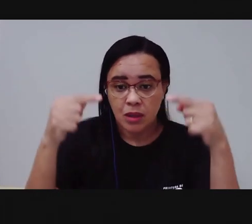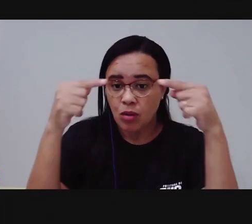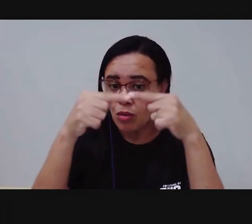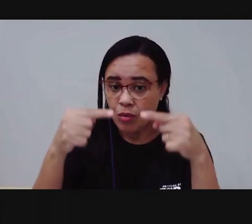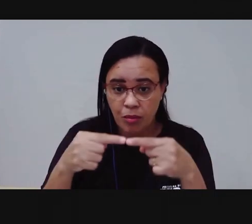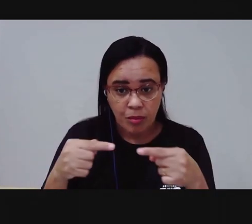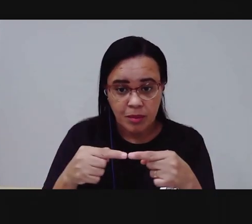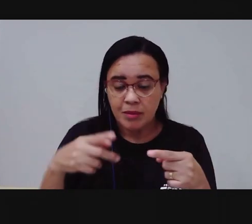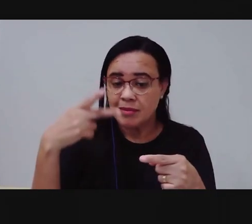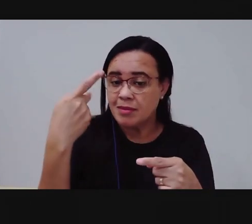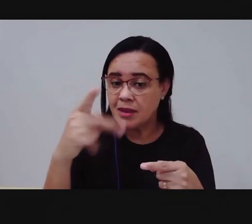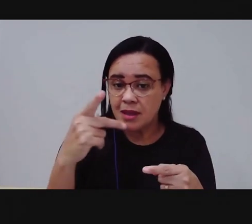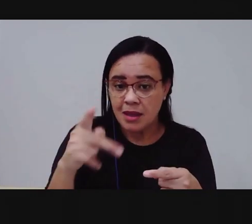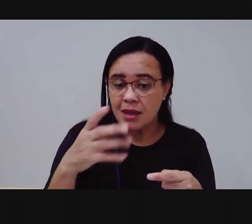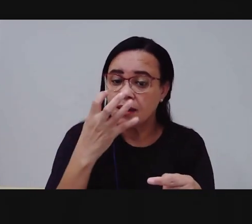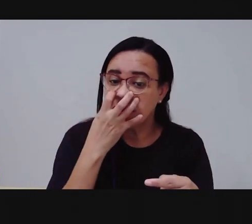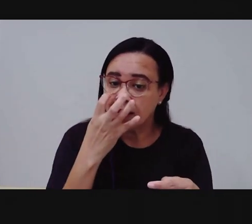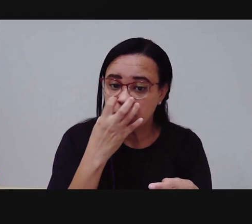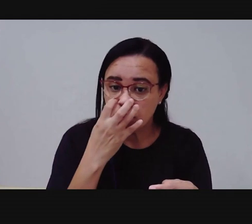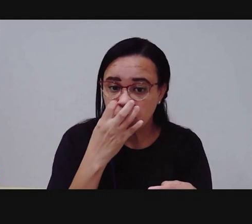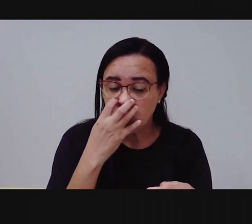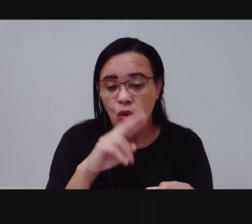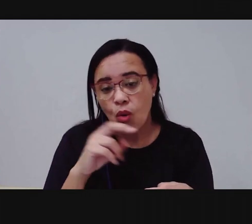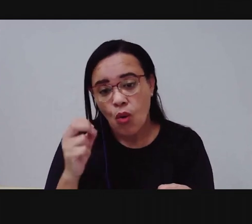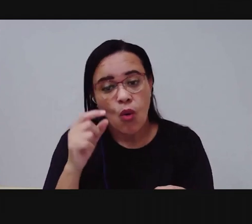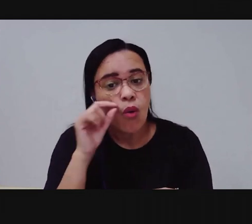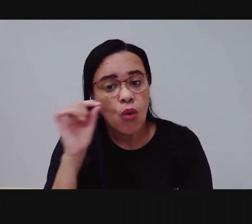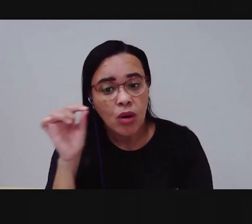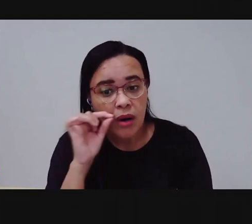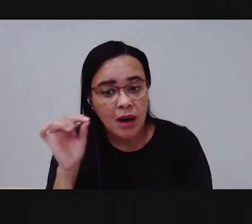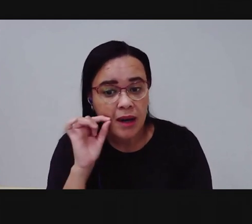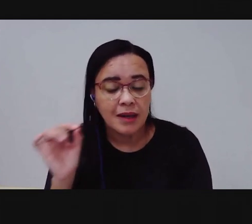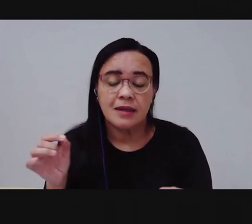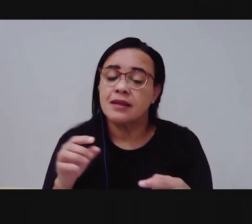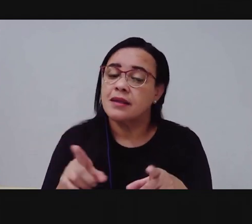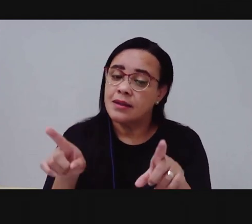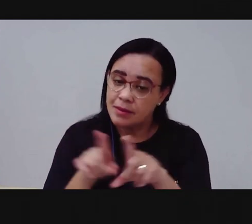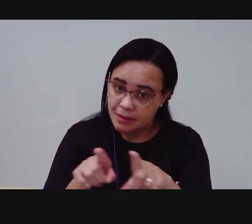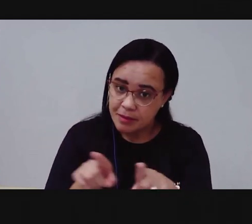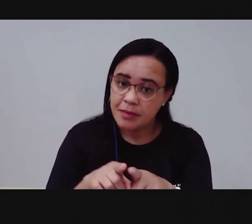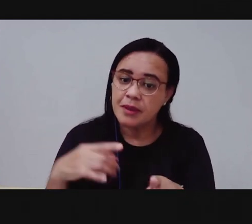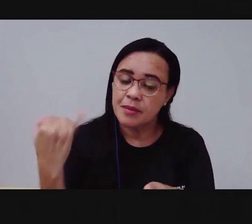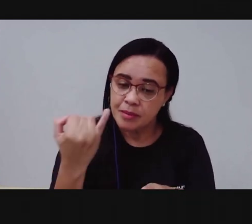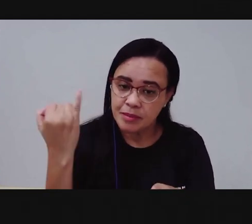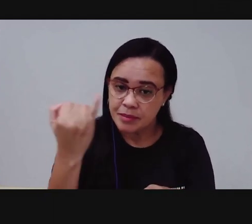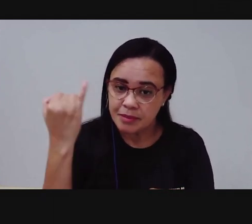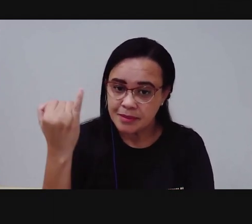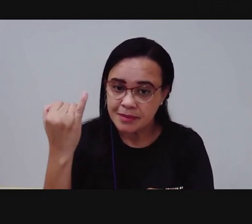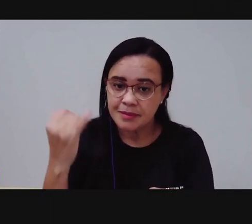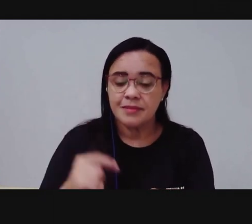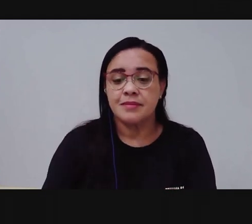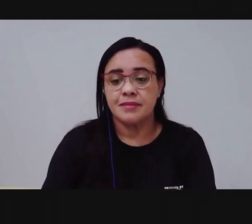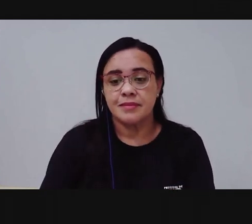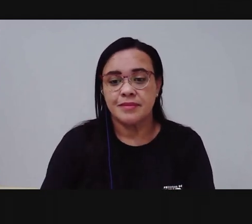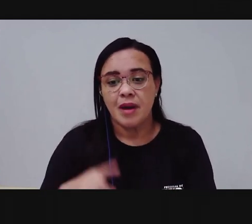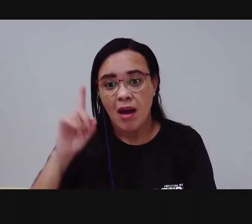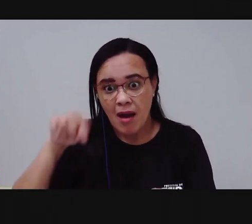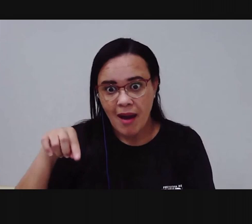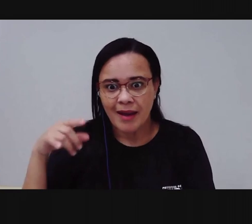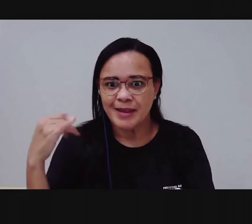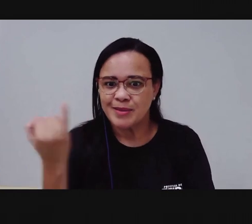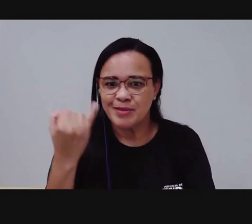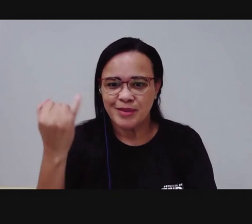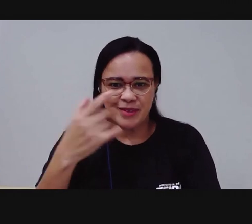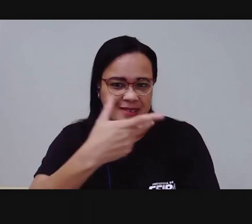seja a mesma que você consome. Vimos também que é importante... Cuidar da vacinação e das